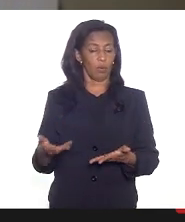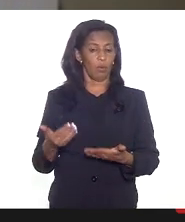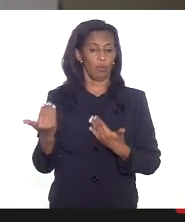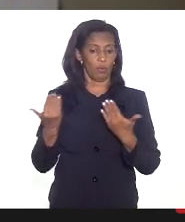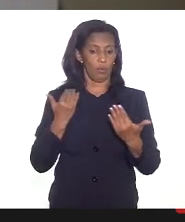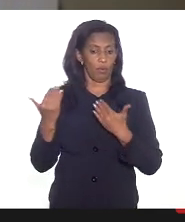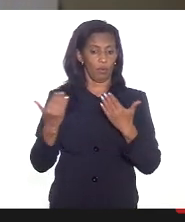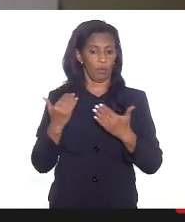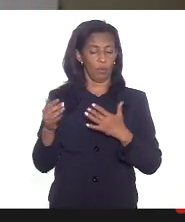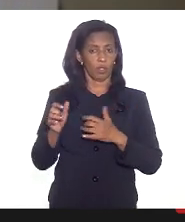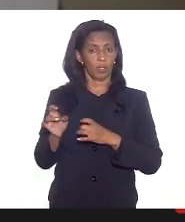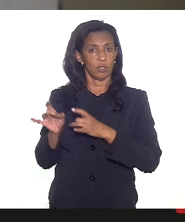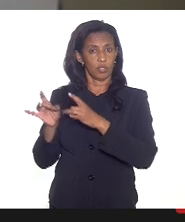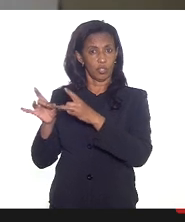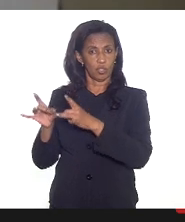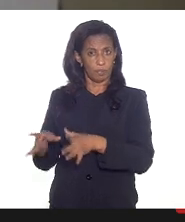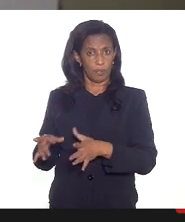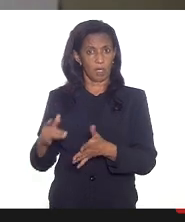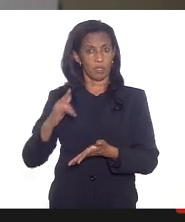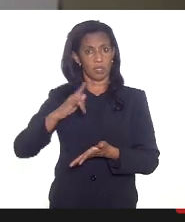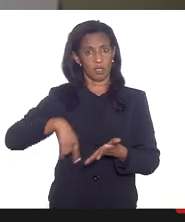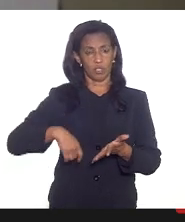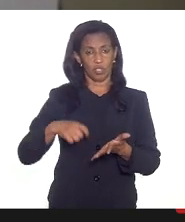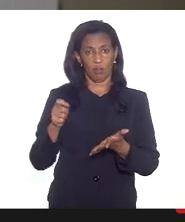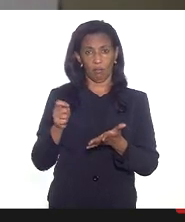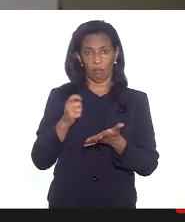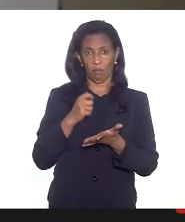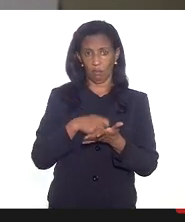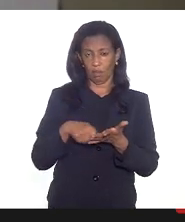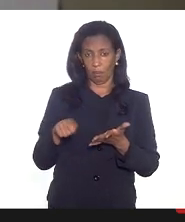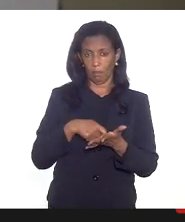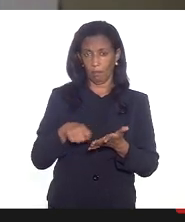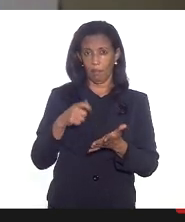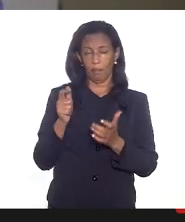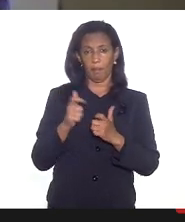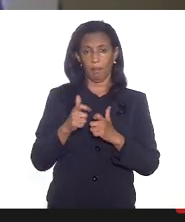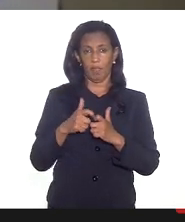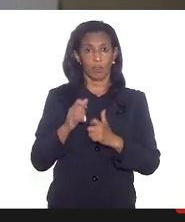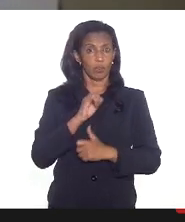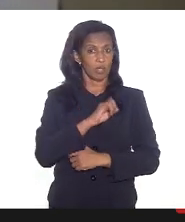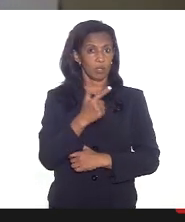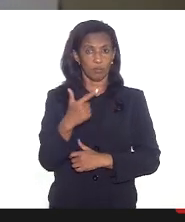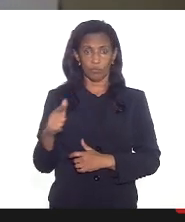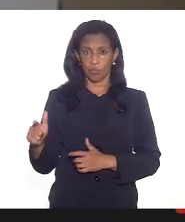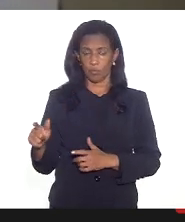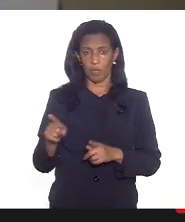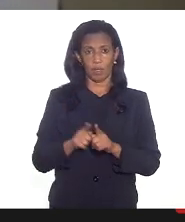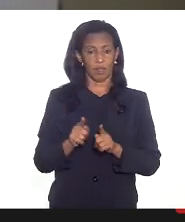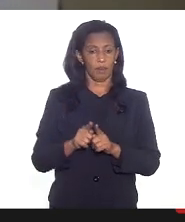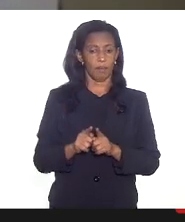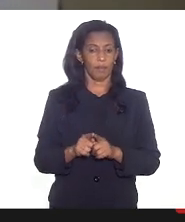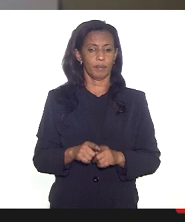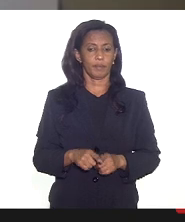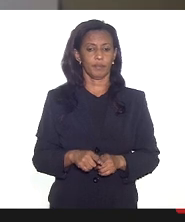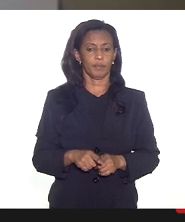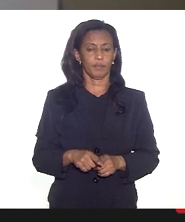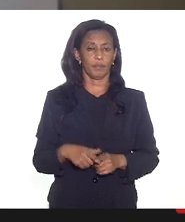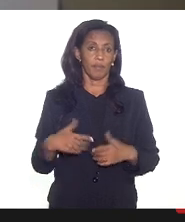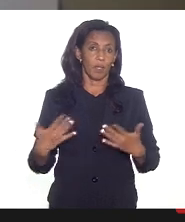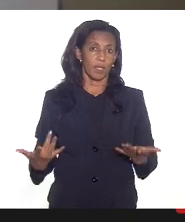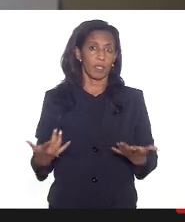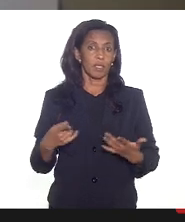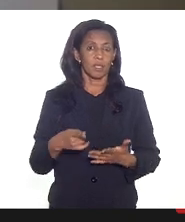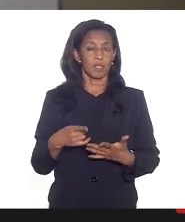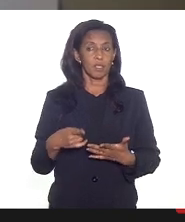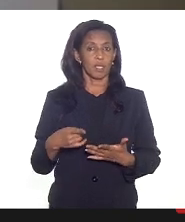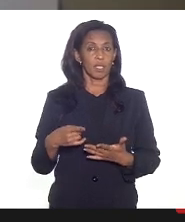dispensa de prescrição médica se for o caso e se não houver a dispensa de prescrição médica que seja